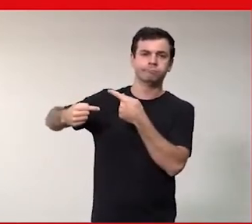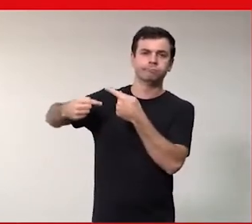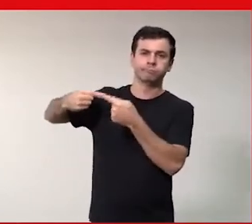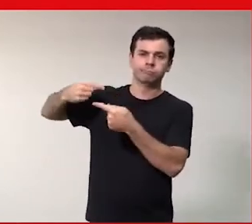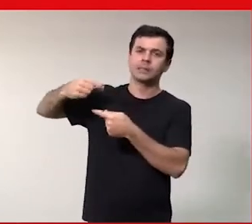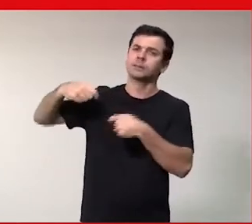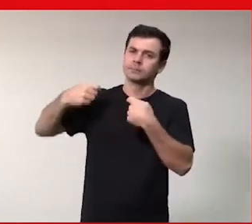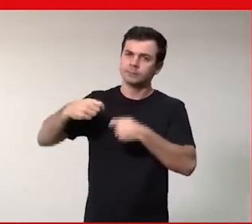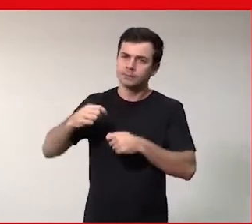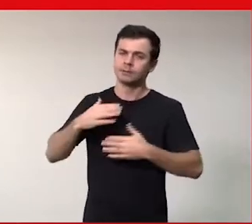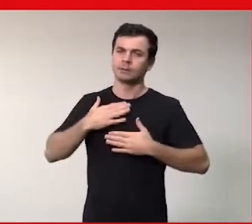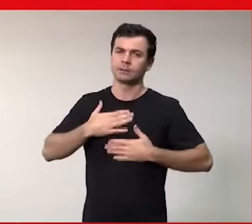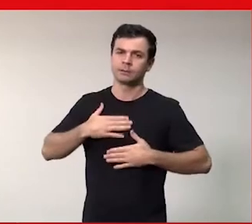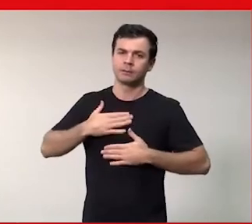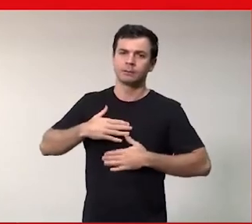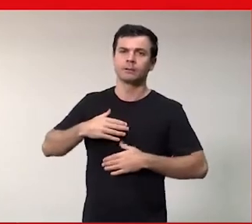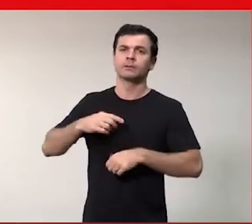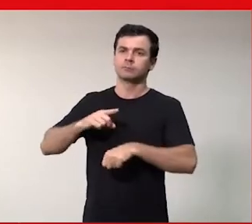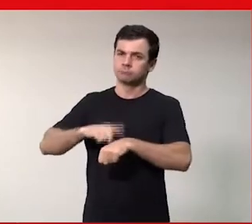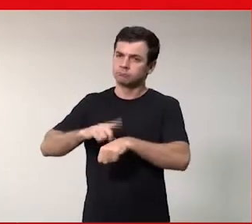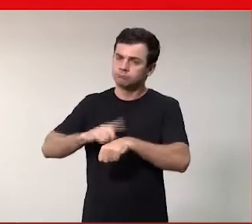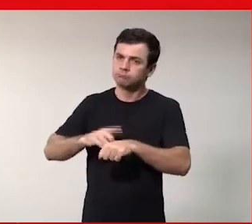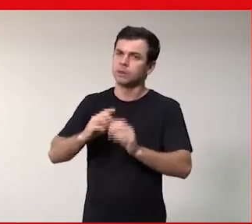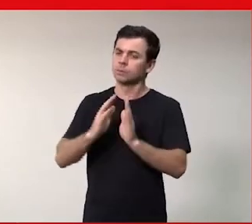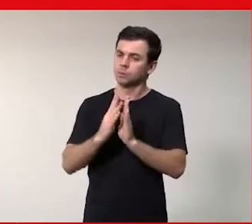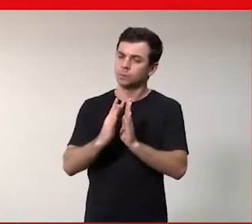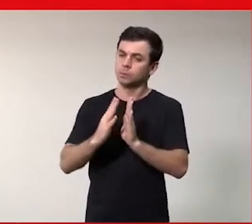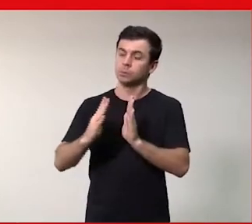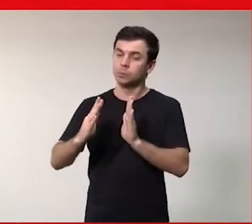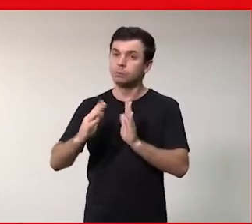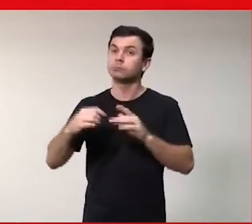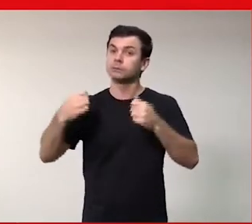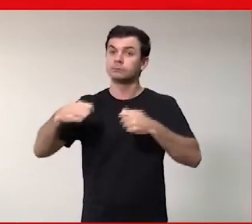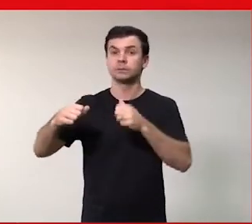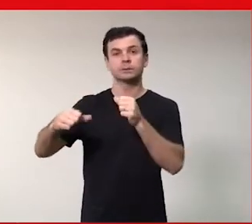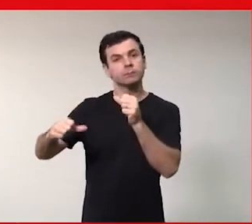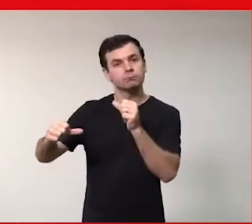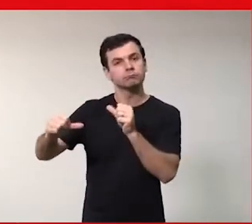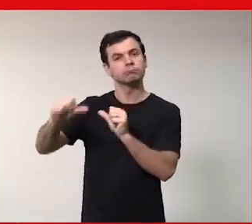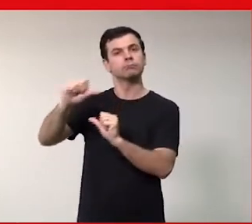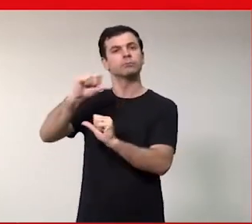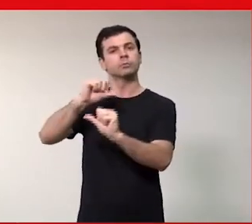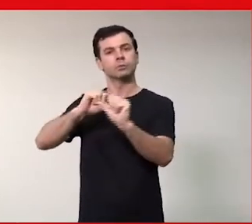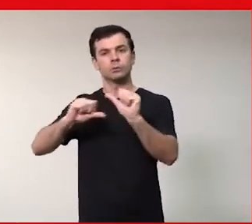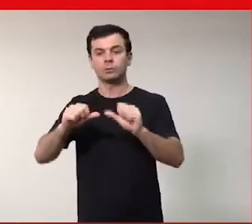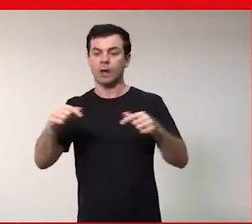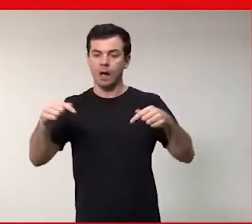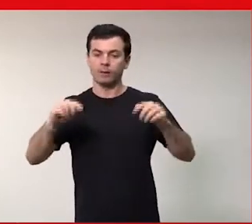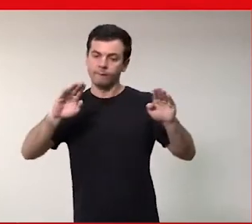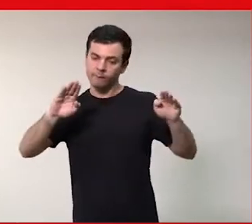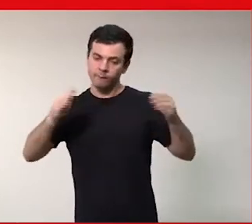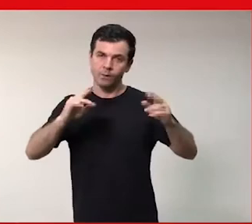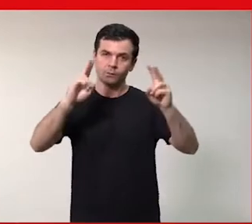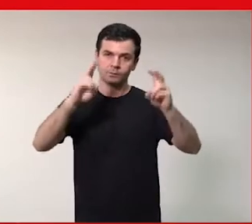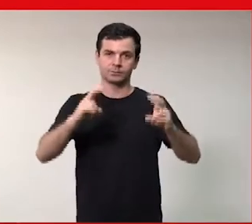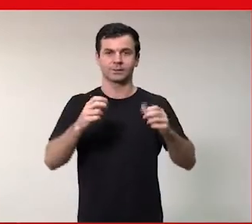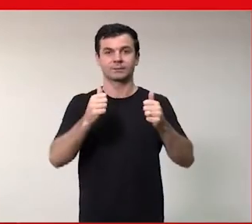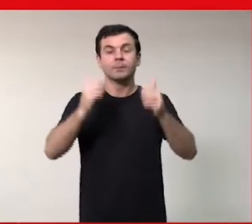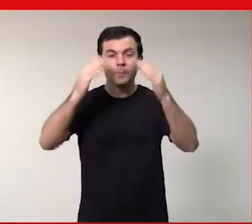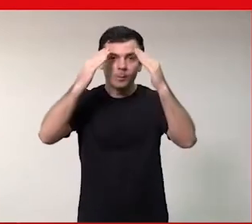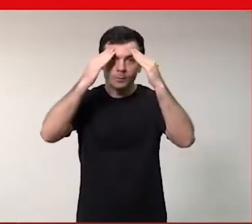ingressar no mercado de trabalho, mas é uma mudança que precisa ser feita exatamente onde vocês estão fazendo. Muito obrigada.